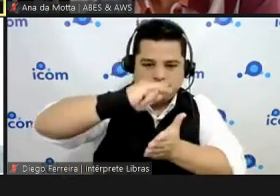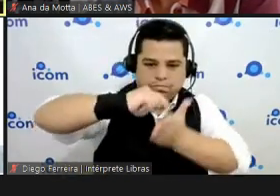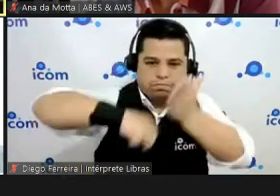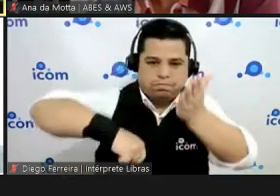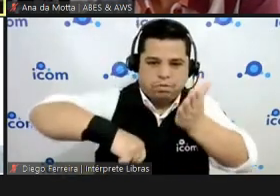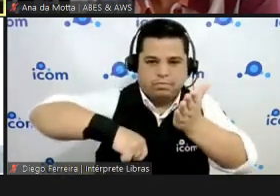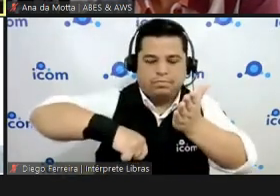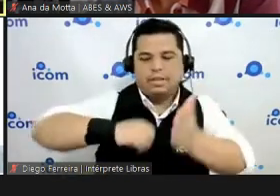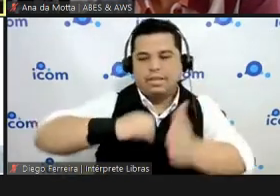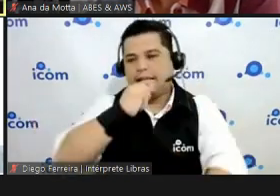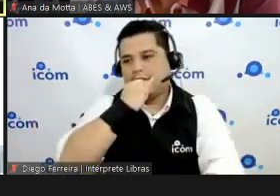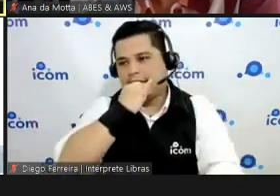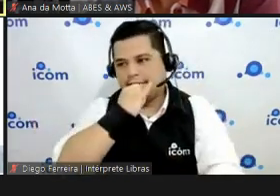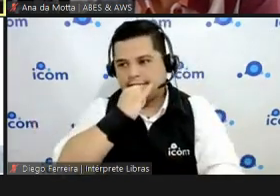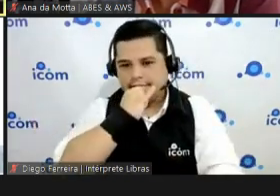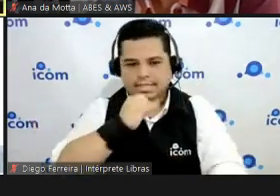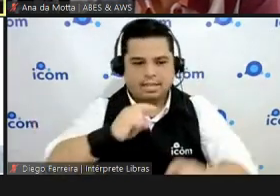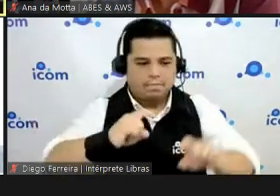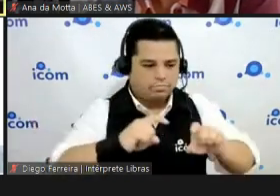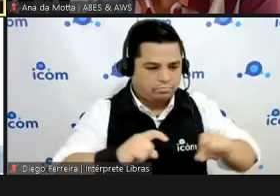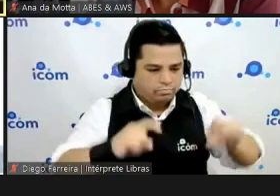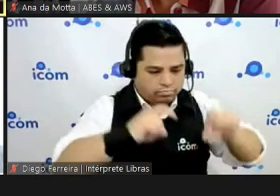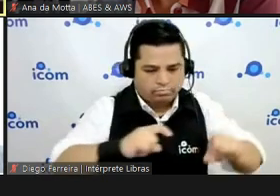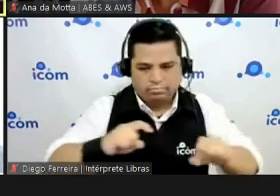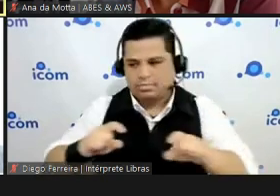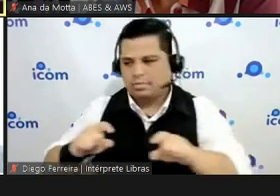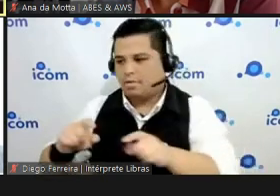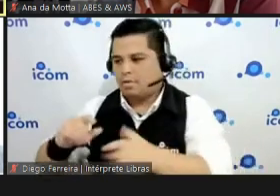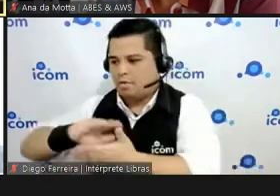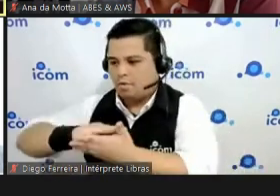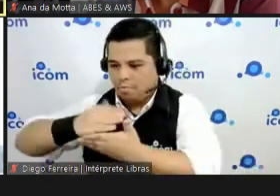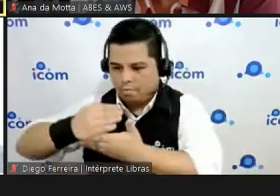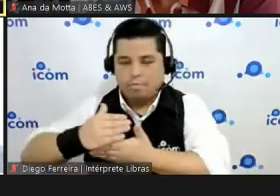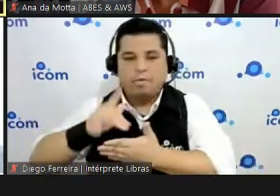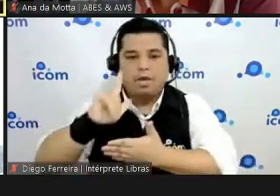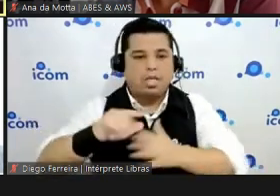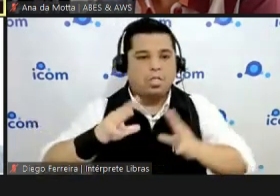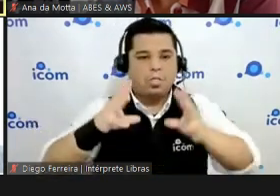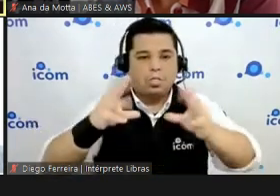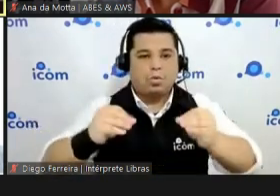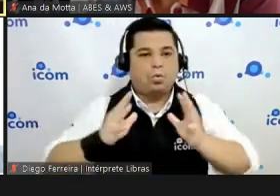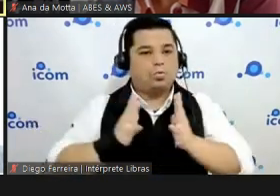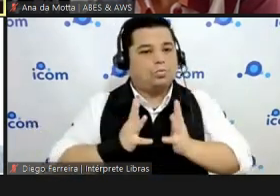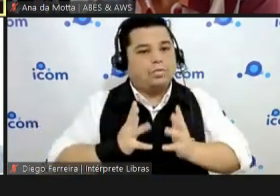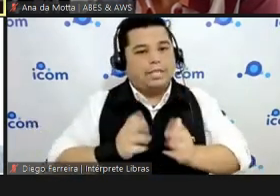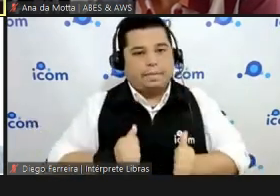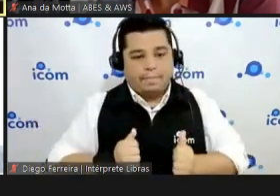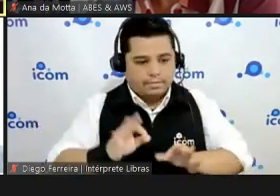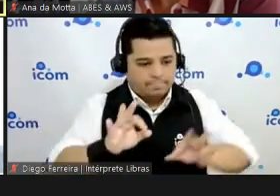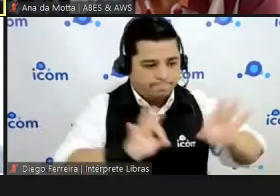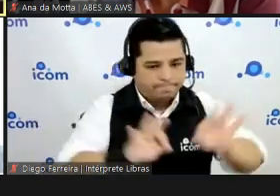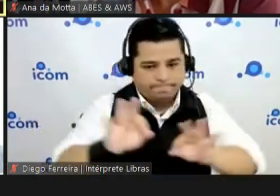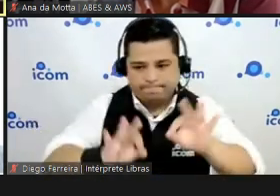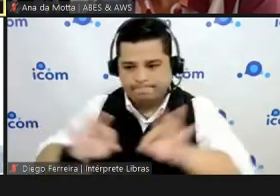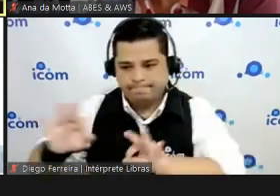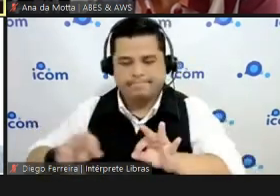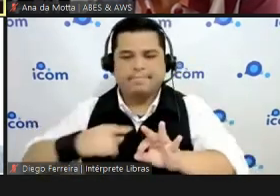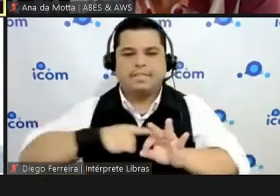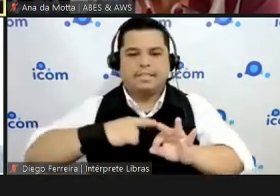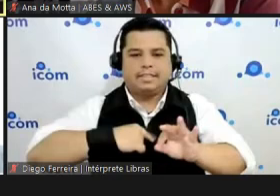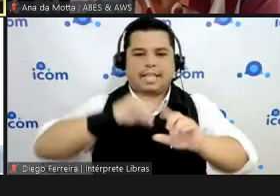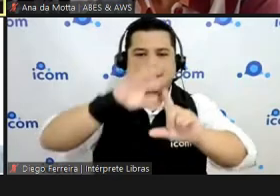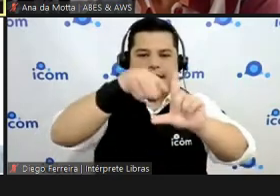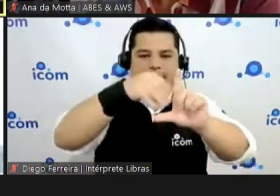limpeza com solução tecnológica. Esse QR Code que está aí do ladinho do Rodolfo, por exemplo, agora é a forma de medir